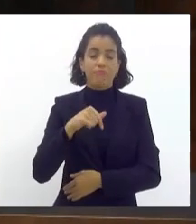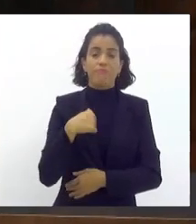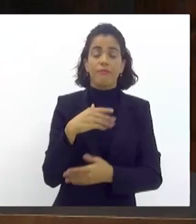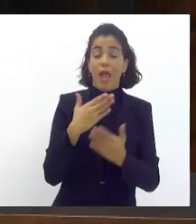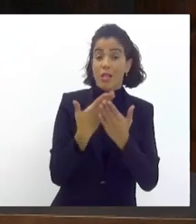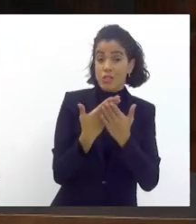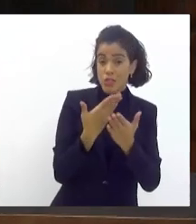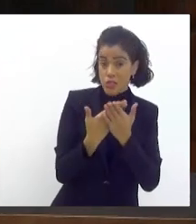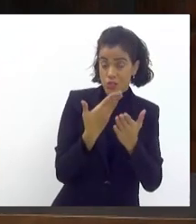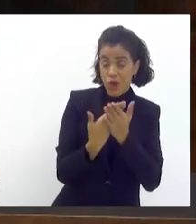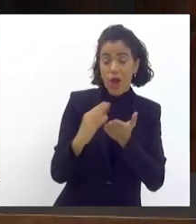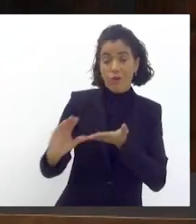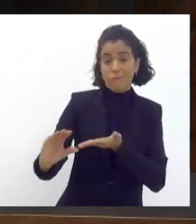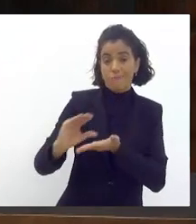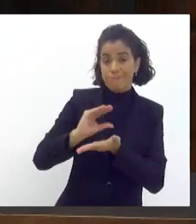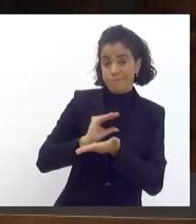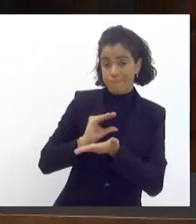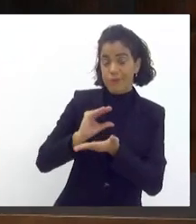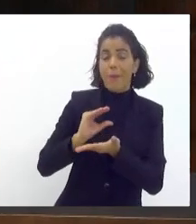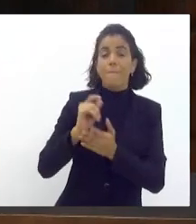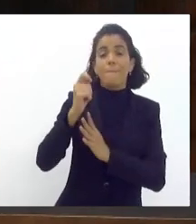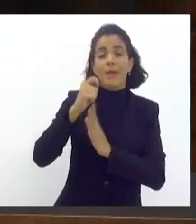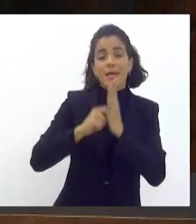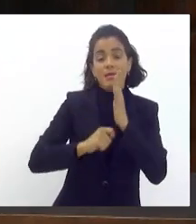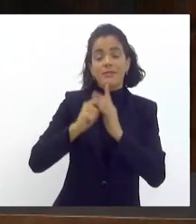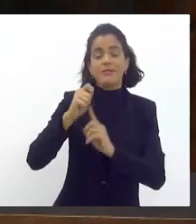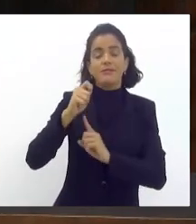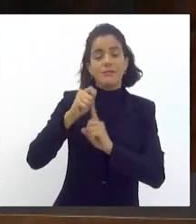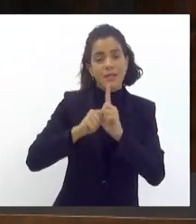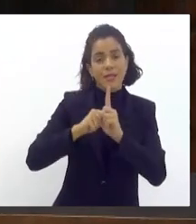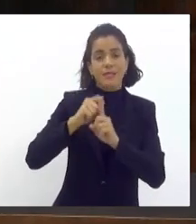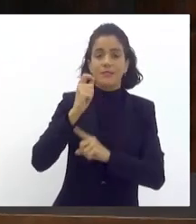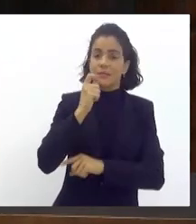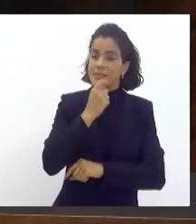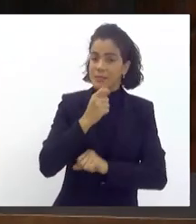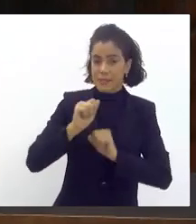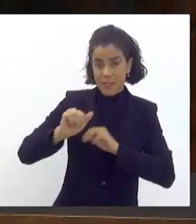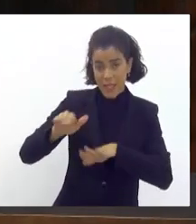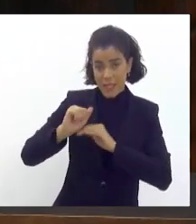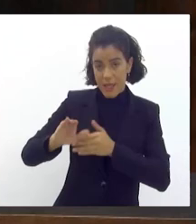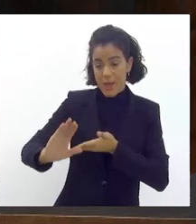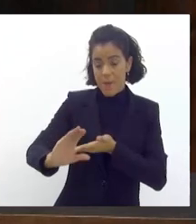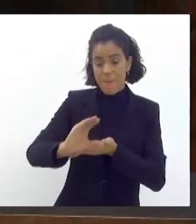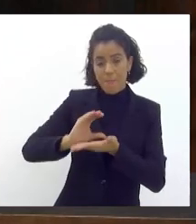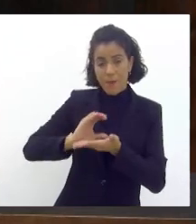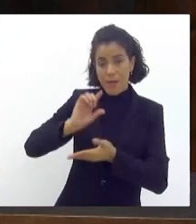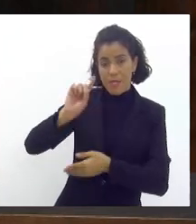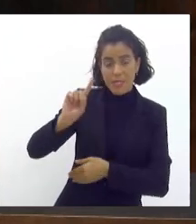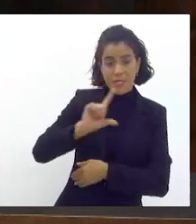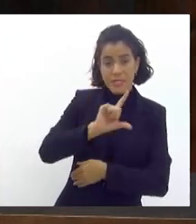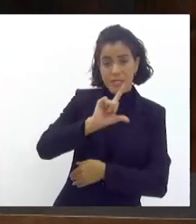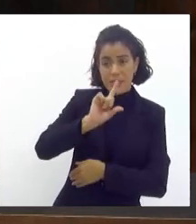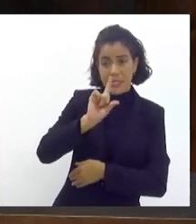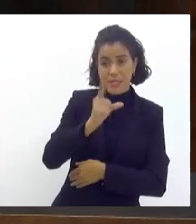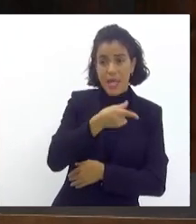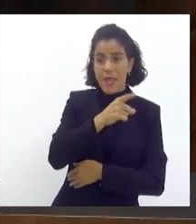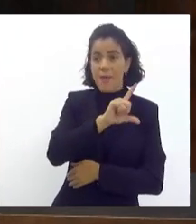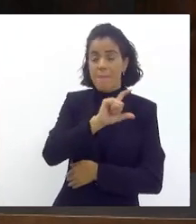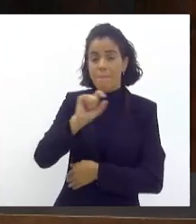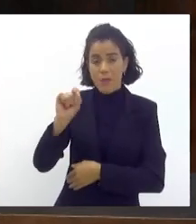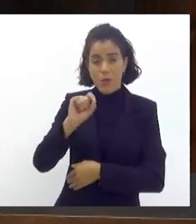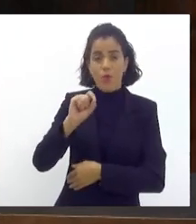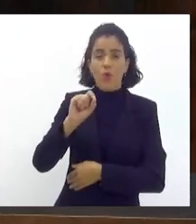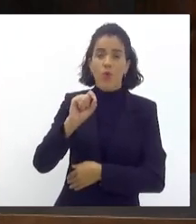recebe 100 mil UFIR. No mês de setembro, a escola recebe 100 mil UFIR. até